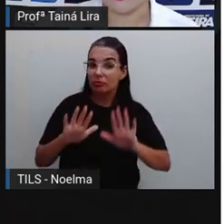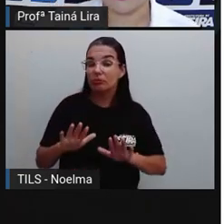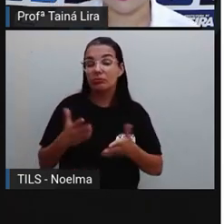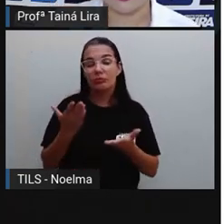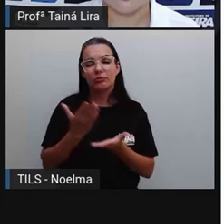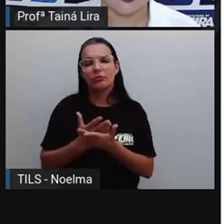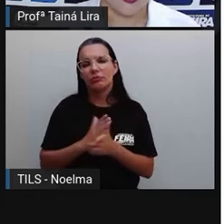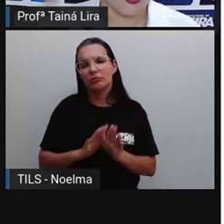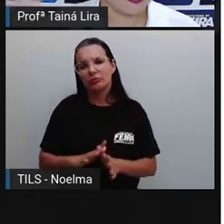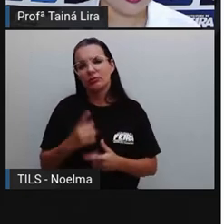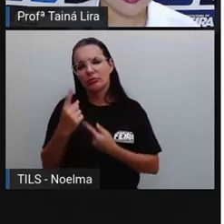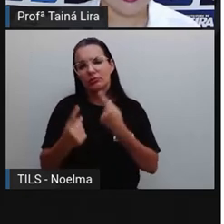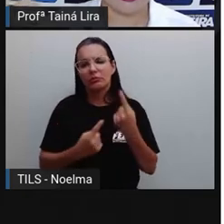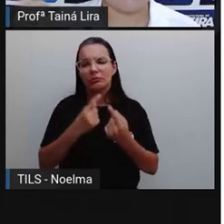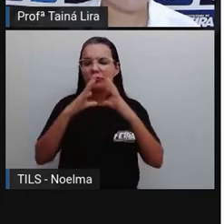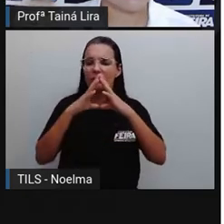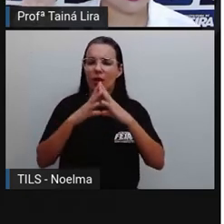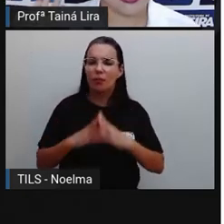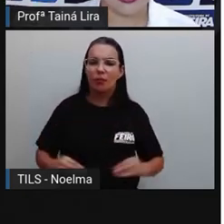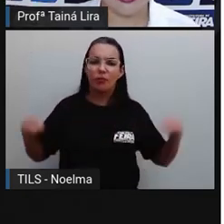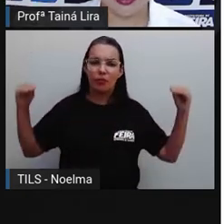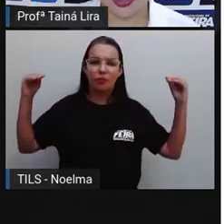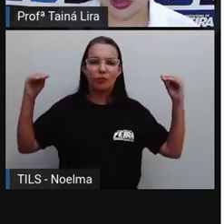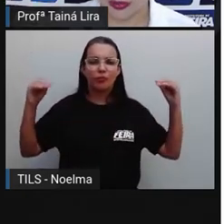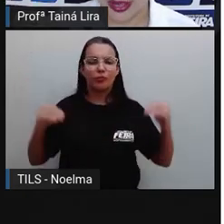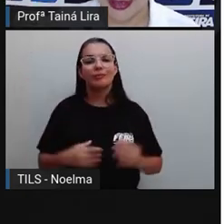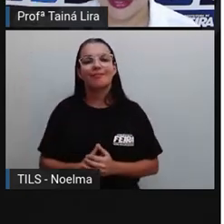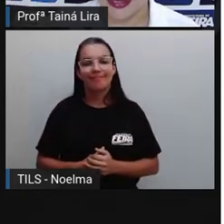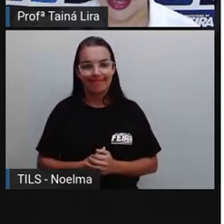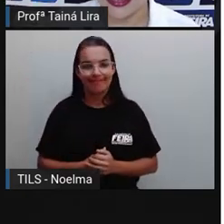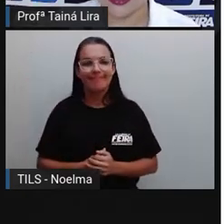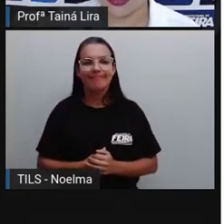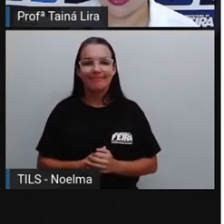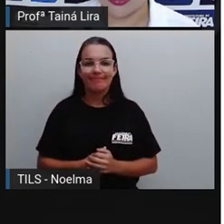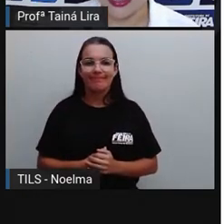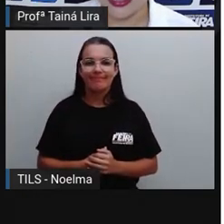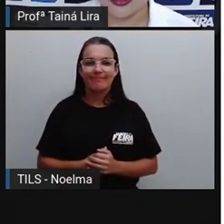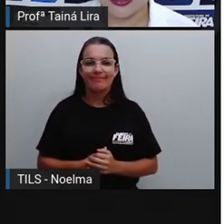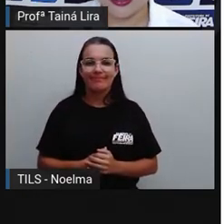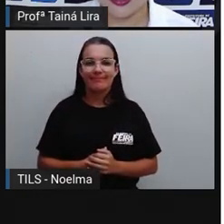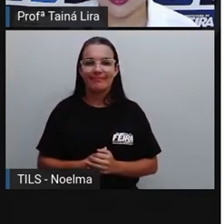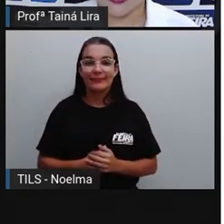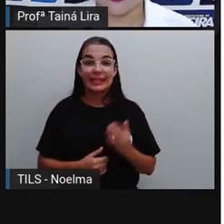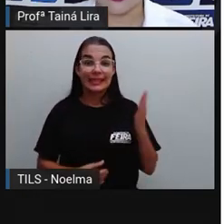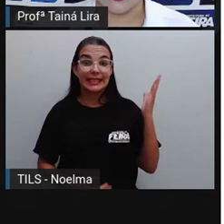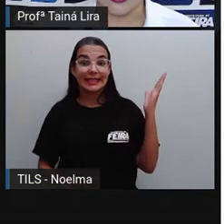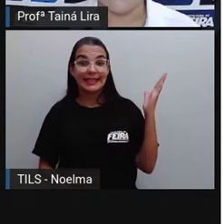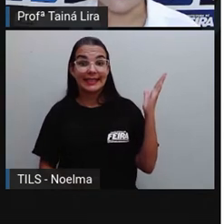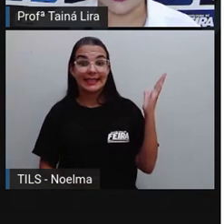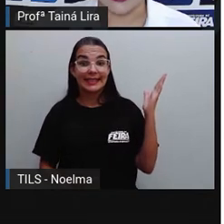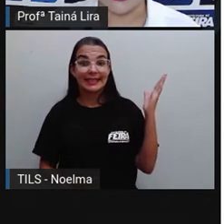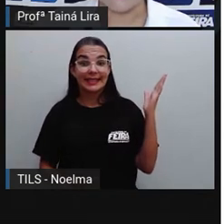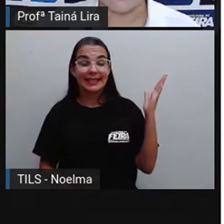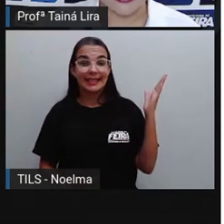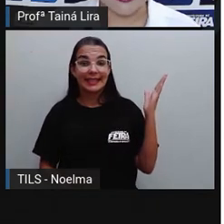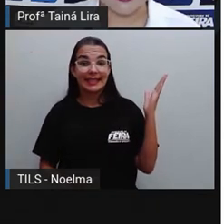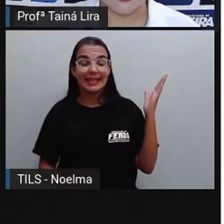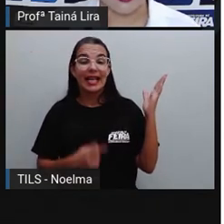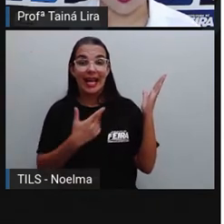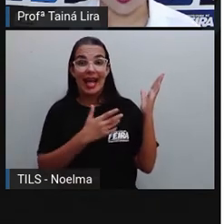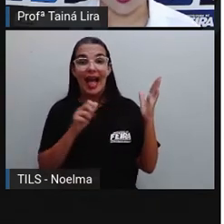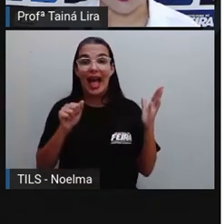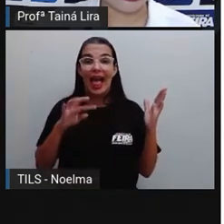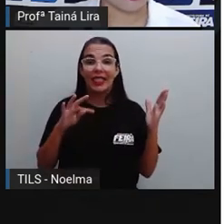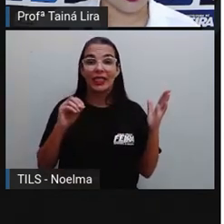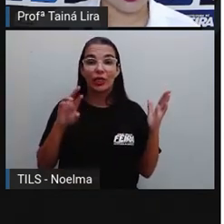mostrar para vocês. Outras, quando eu nasci, já não existiam mais, tá? Então vamos ver? Olha lá, atriz